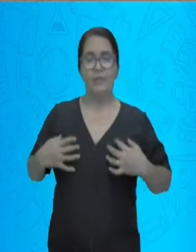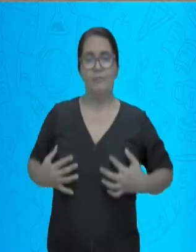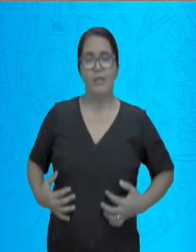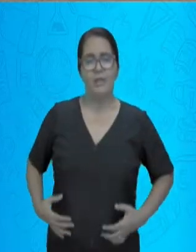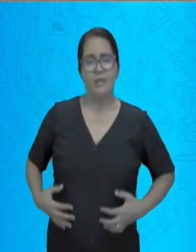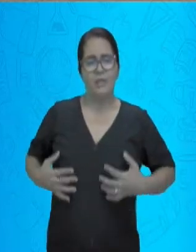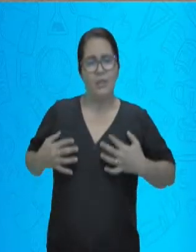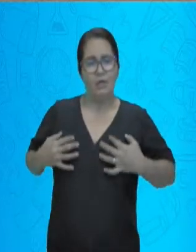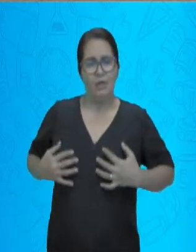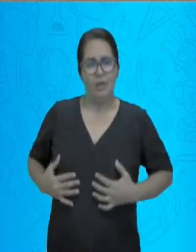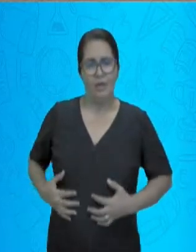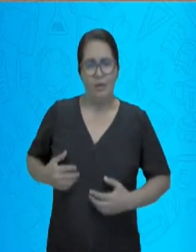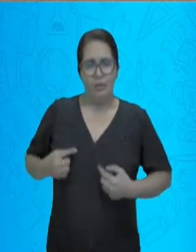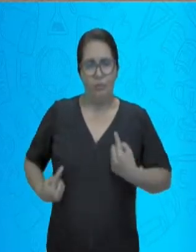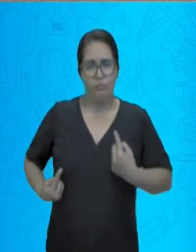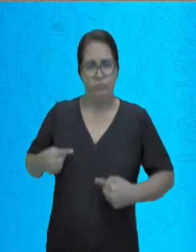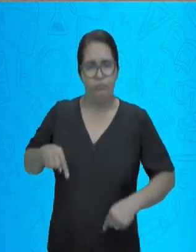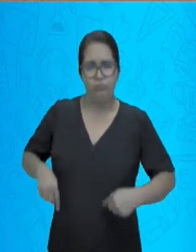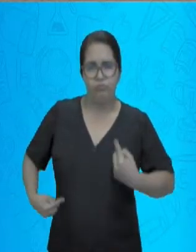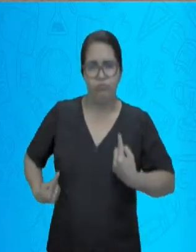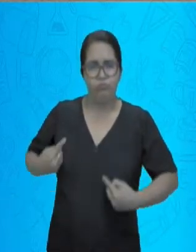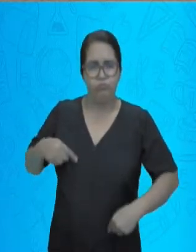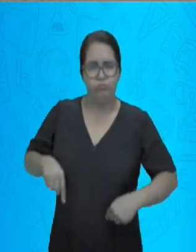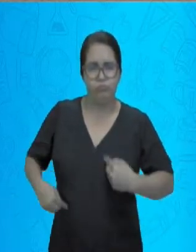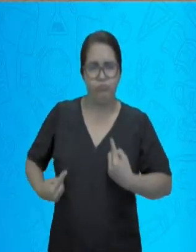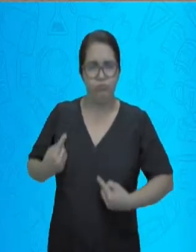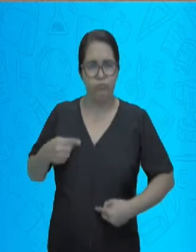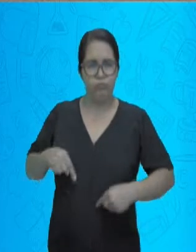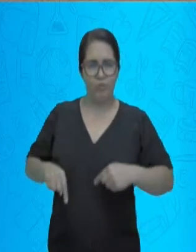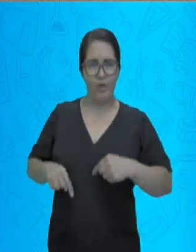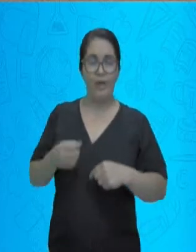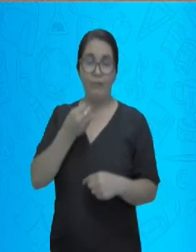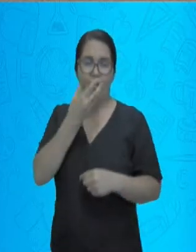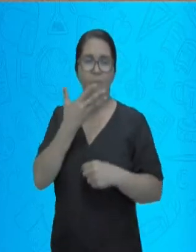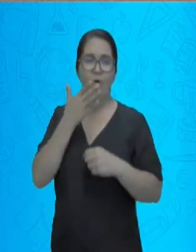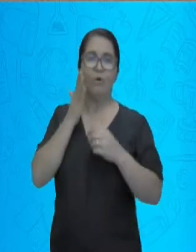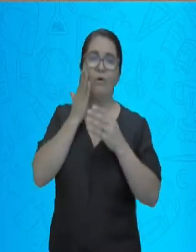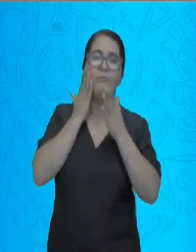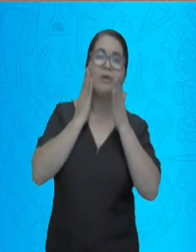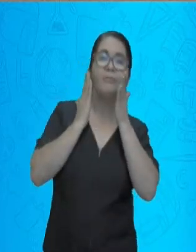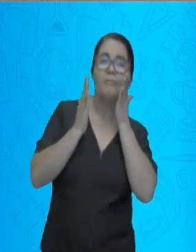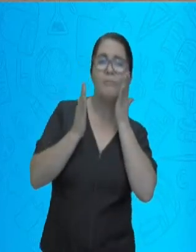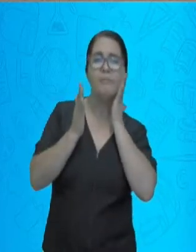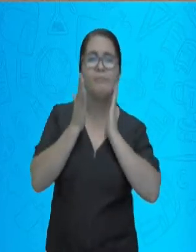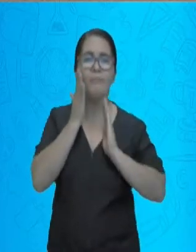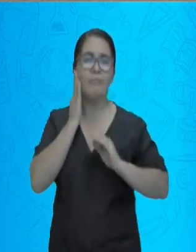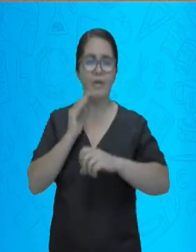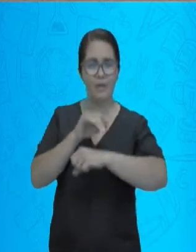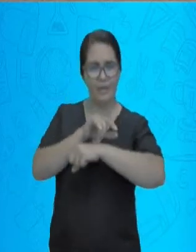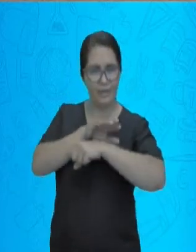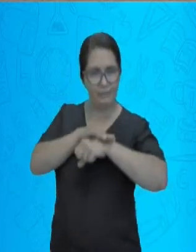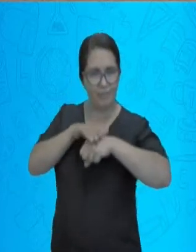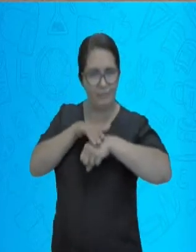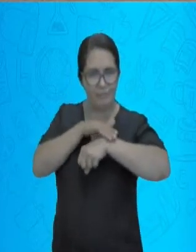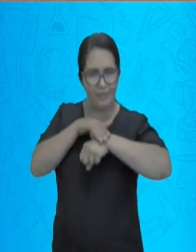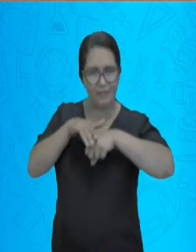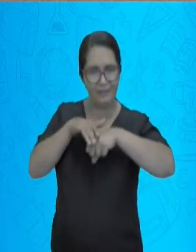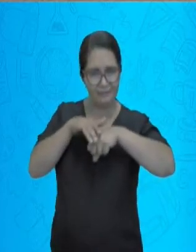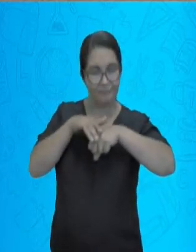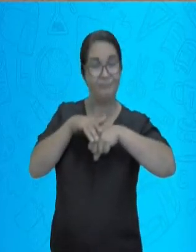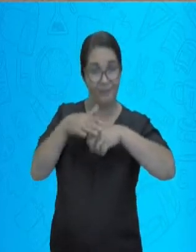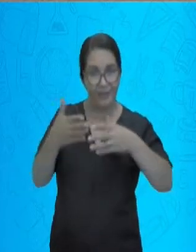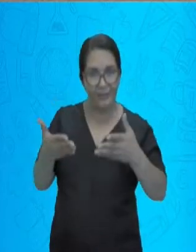pele, quando a gente tem uma ferida. Então, todo esse processo acontece exatamente nessa